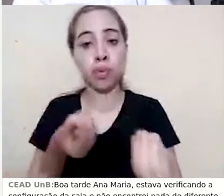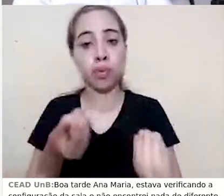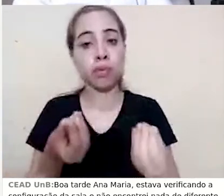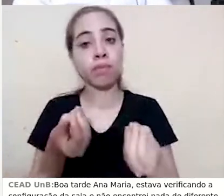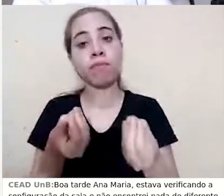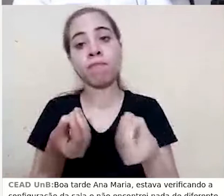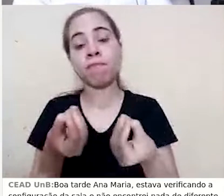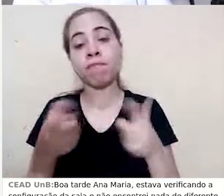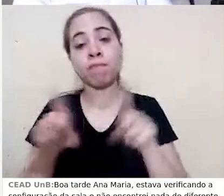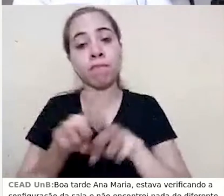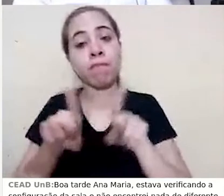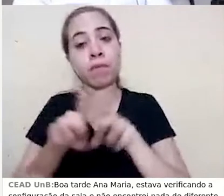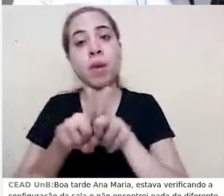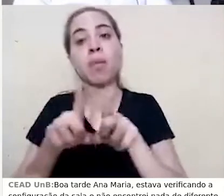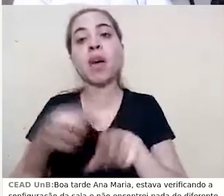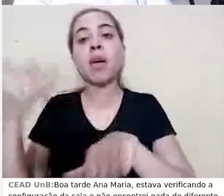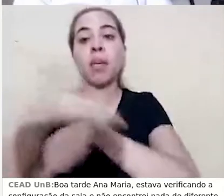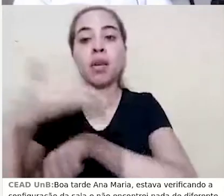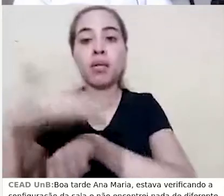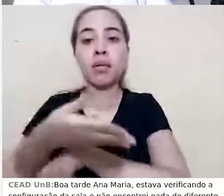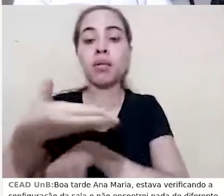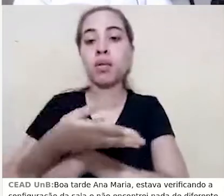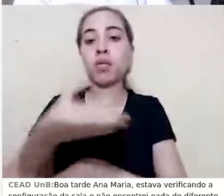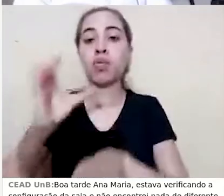que é o de participação no curso.